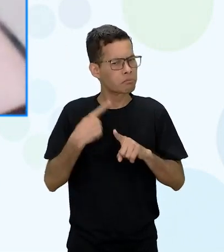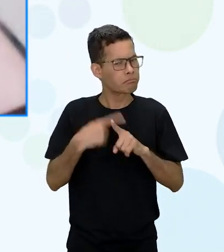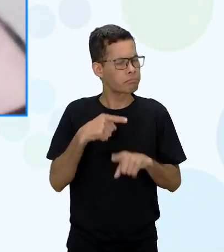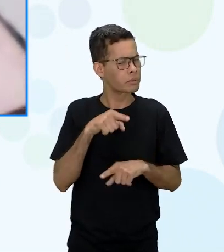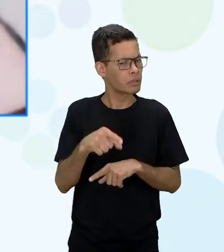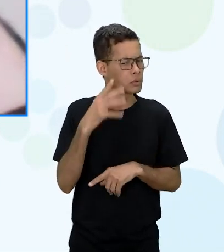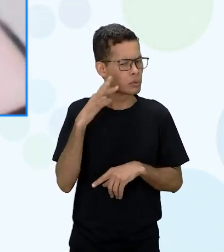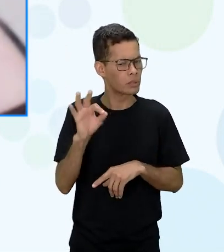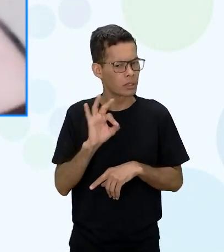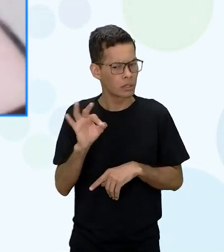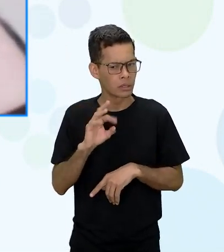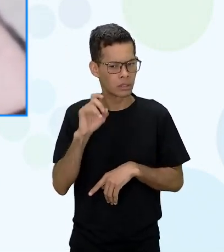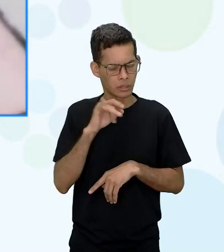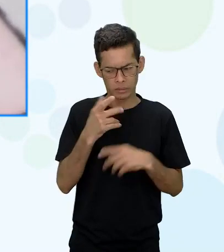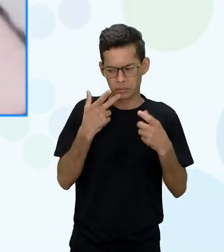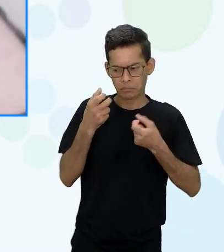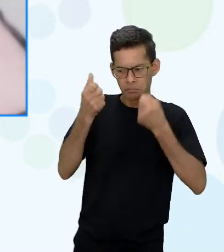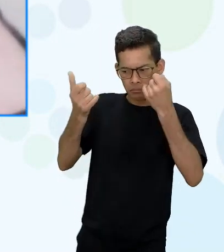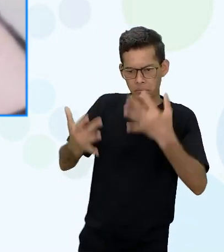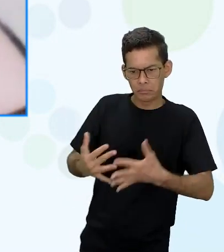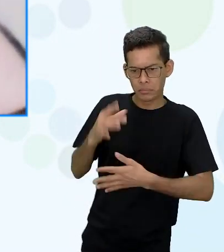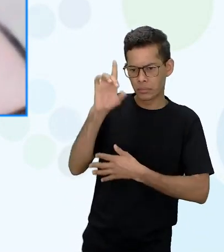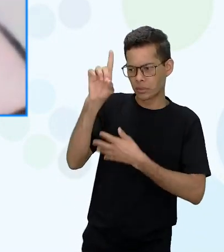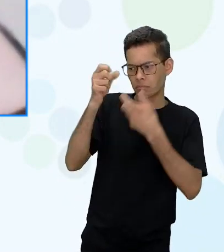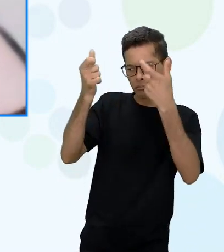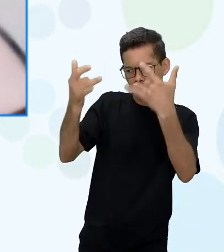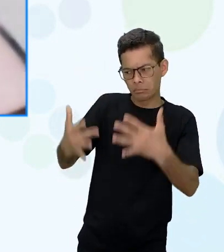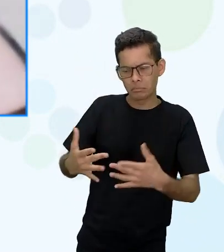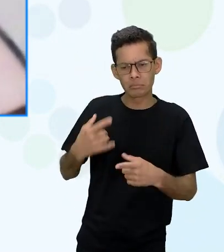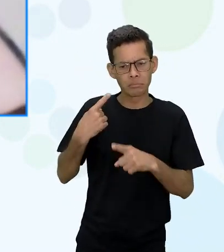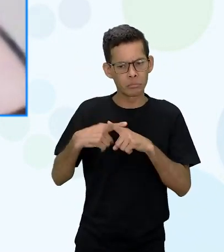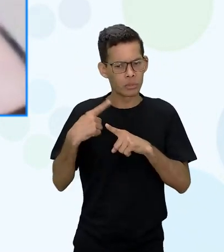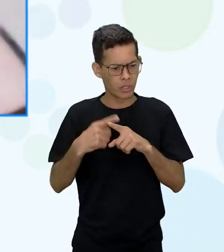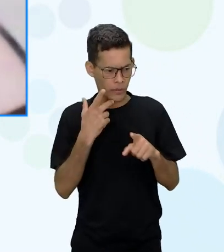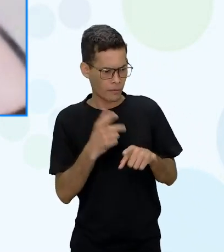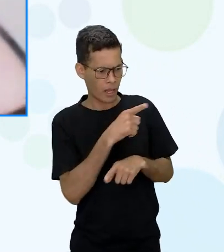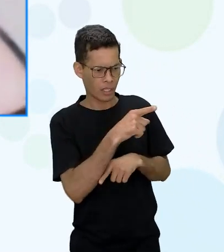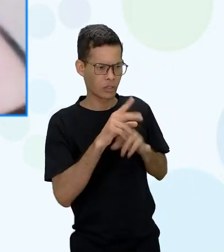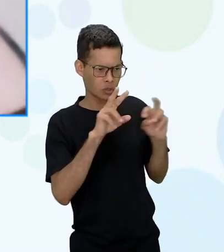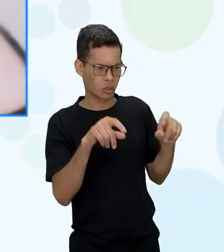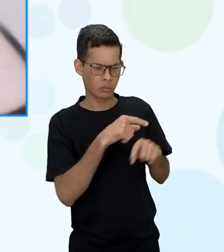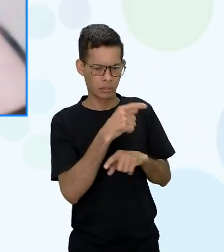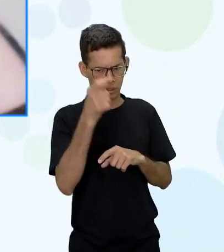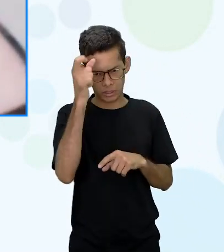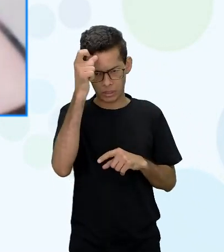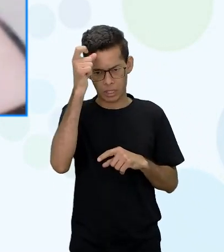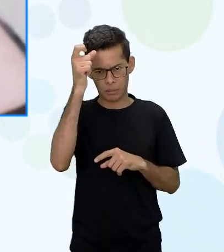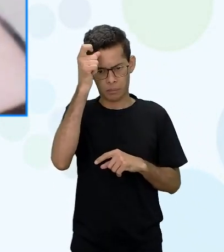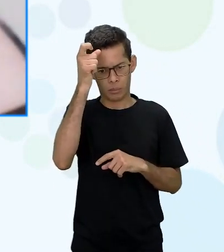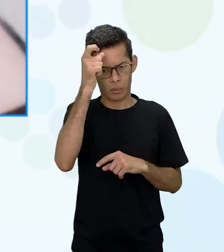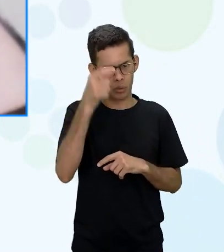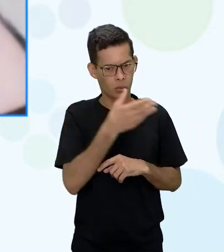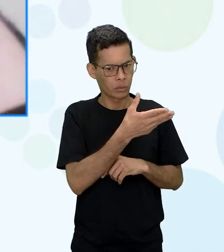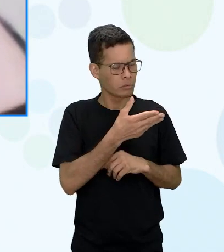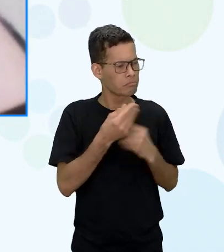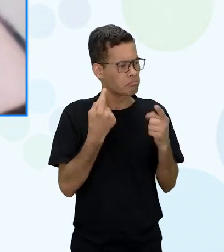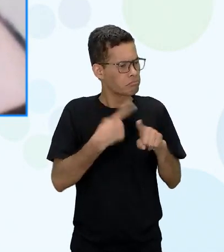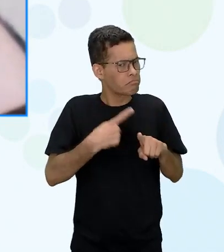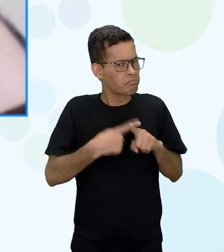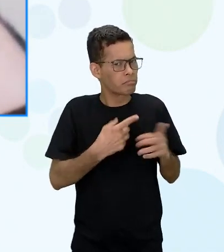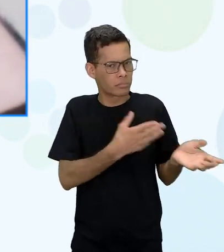se falava de Deus porque falavam tanto de demônio porque tudo só tinha demônio né no fim eles